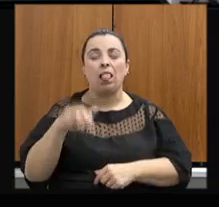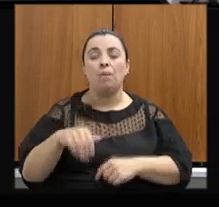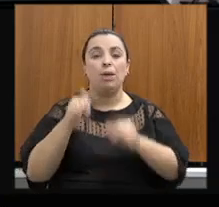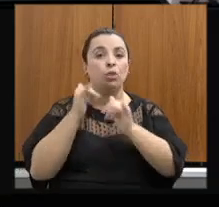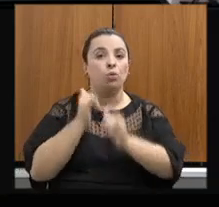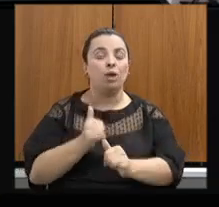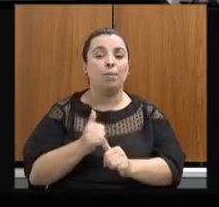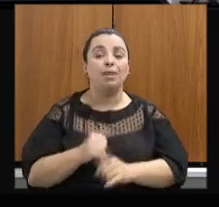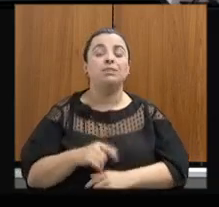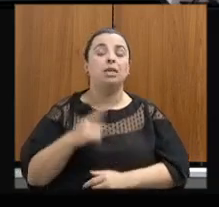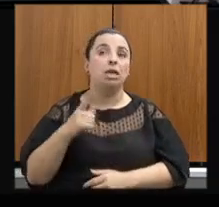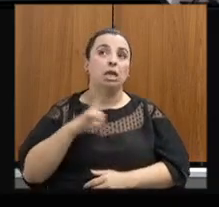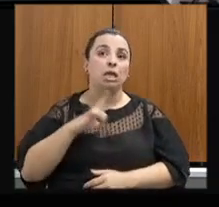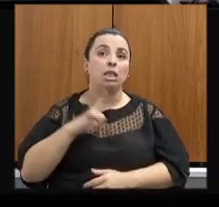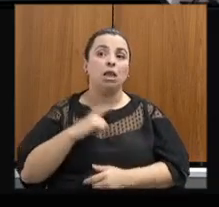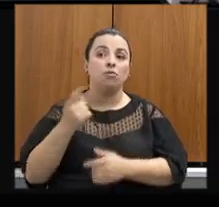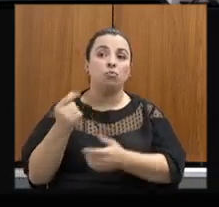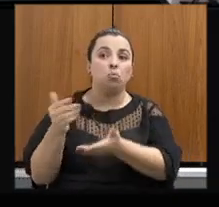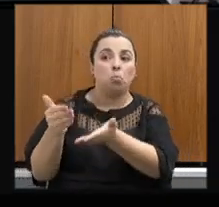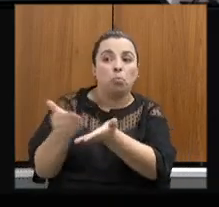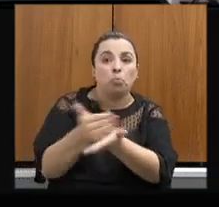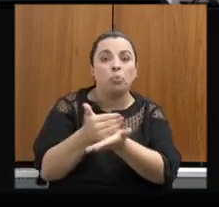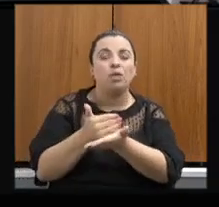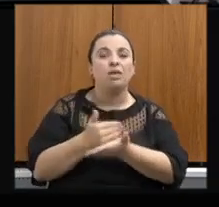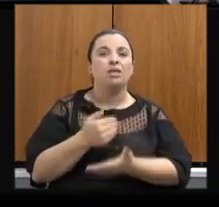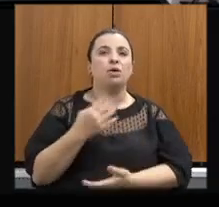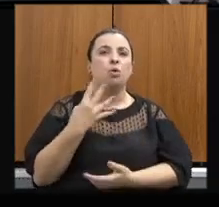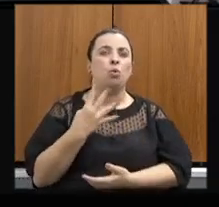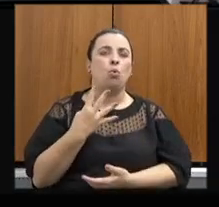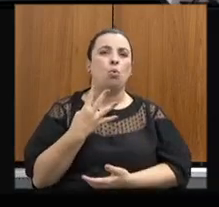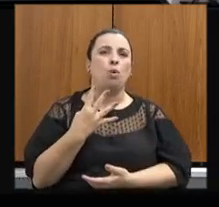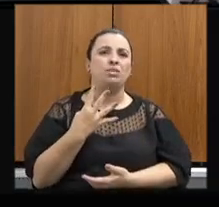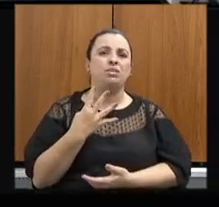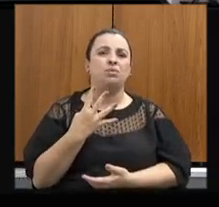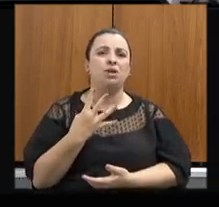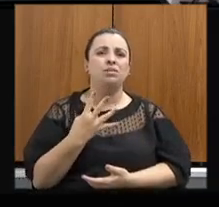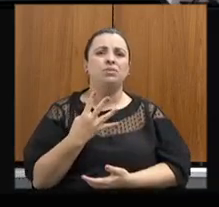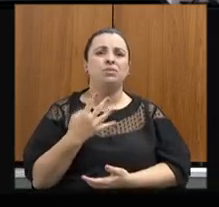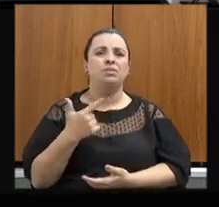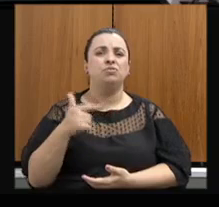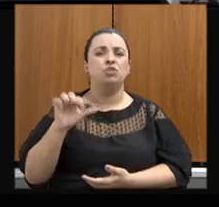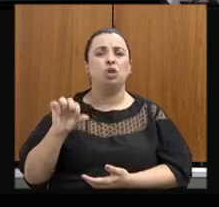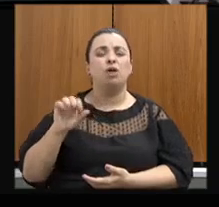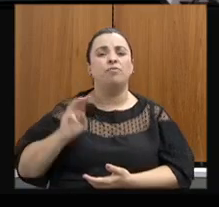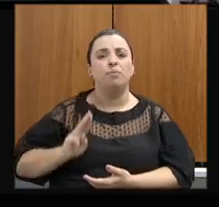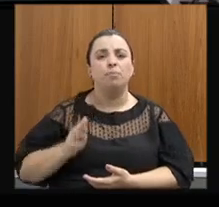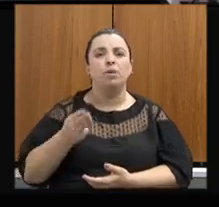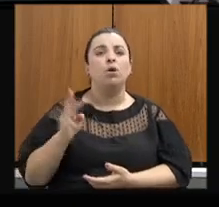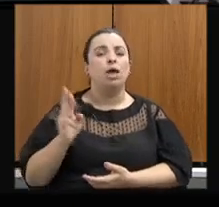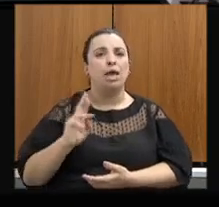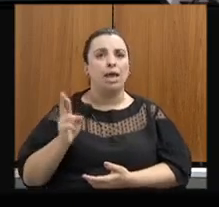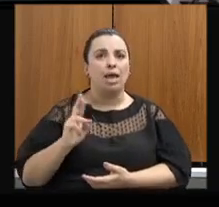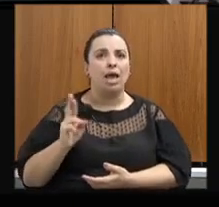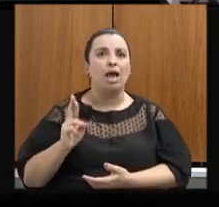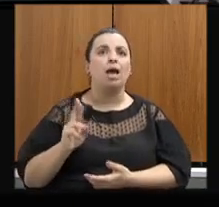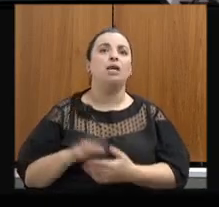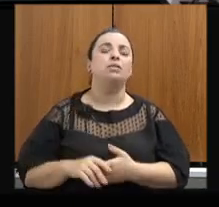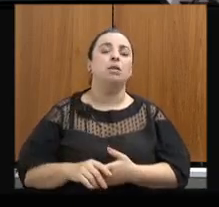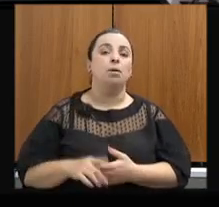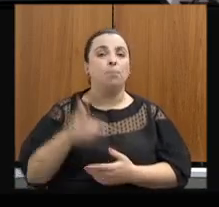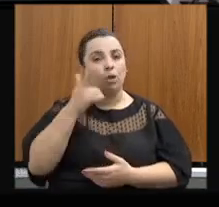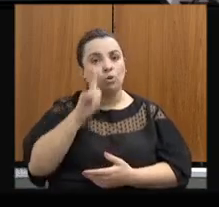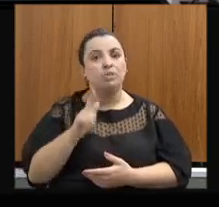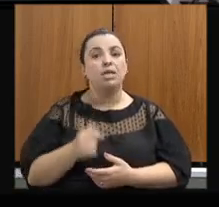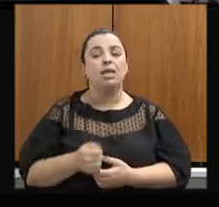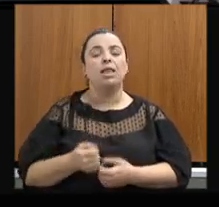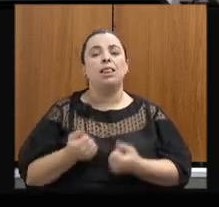reais do recurso que será revertido ao Estado de Minas Gerais para melhorias ambientais nas bacias hidrográficas